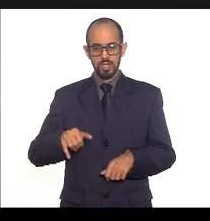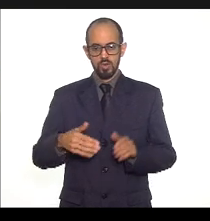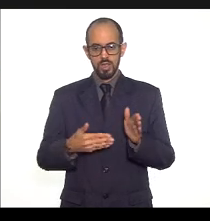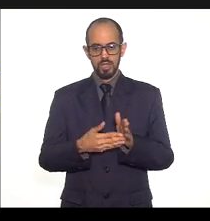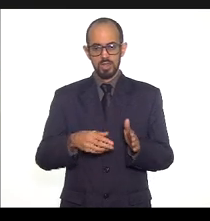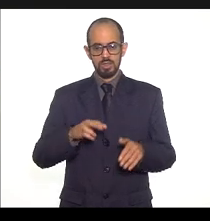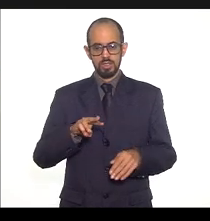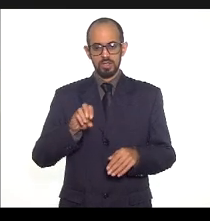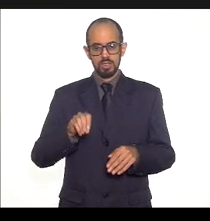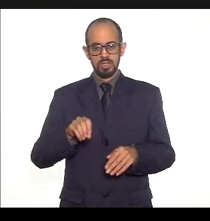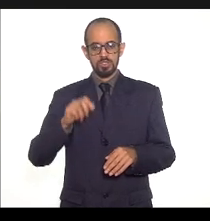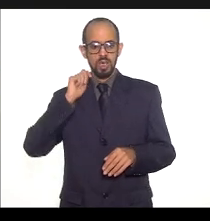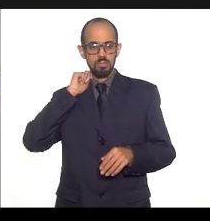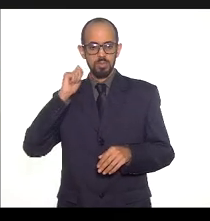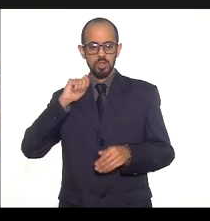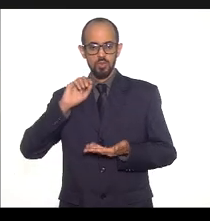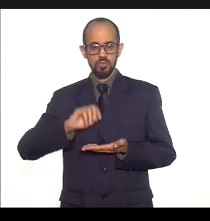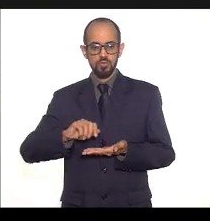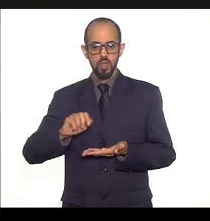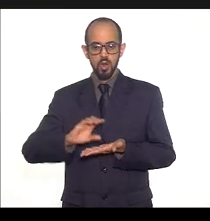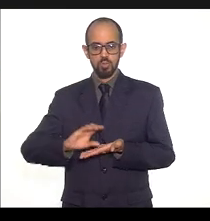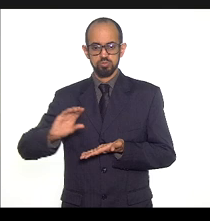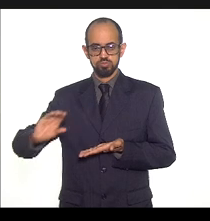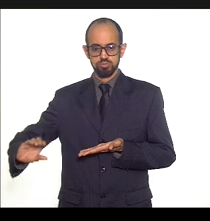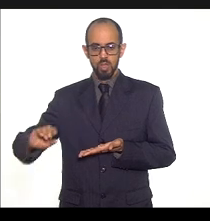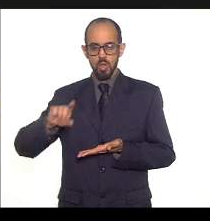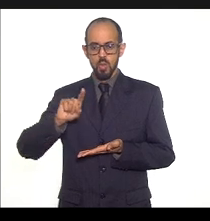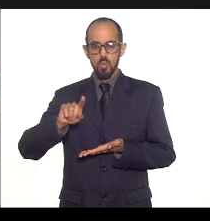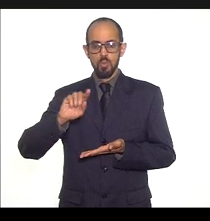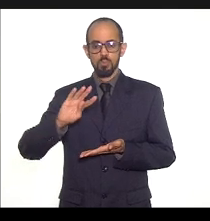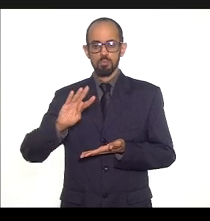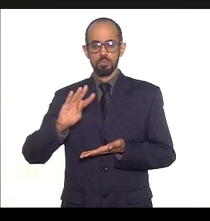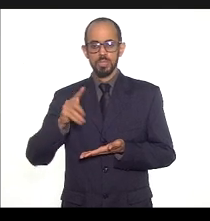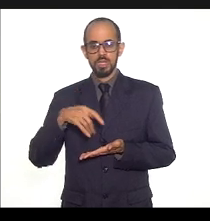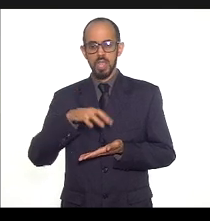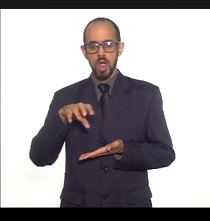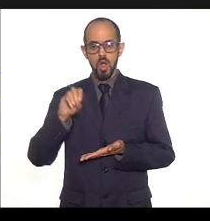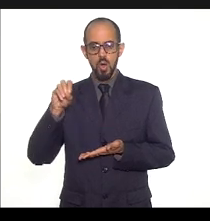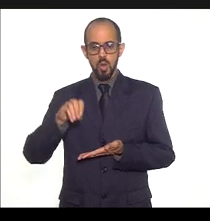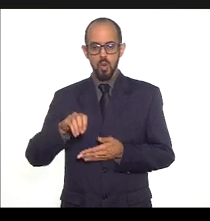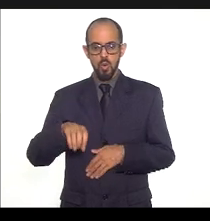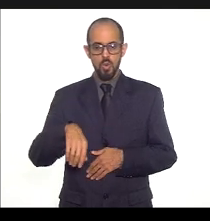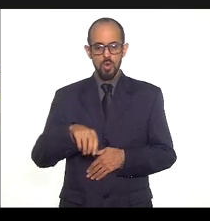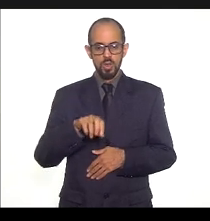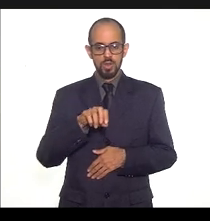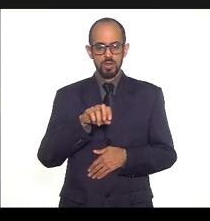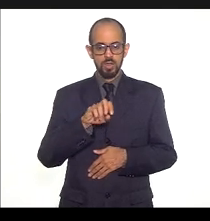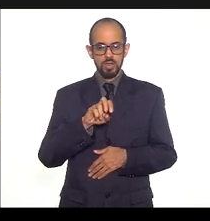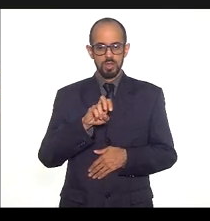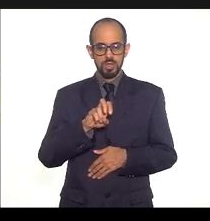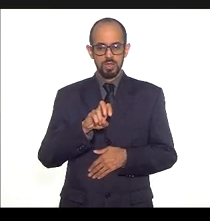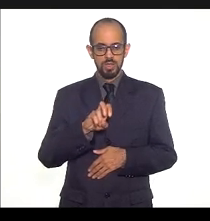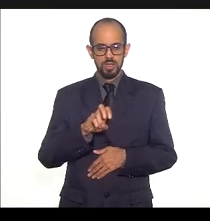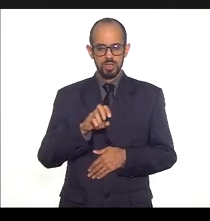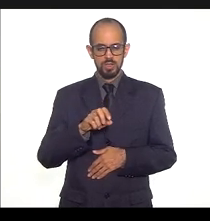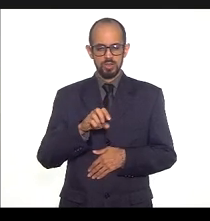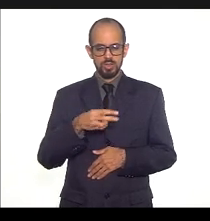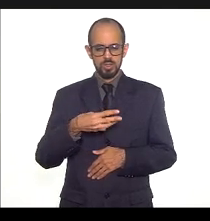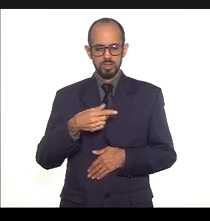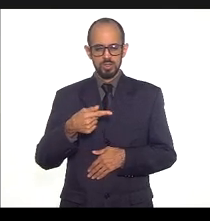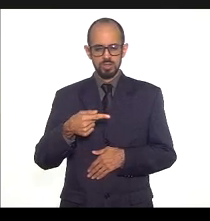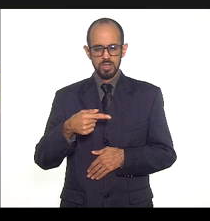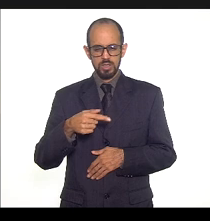1 milhão 946 milhões 179 mil 179,70